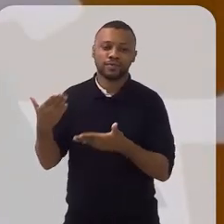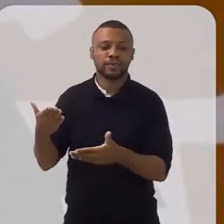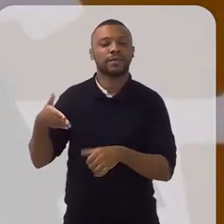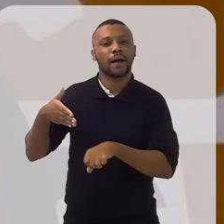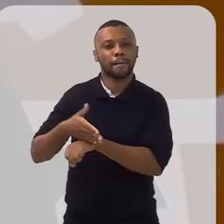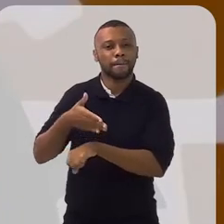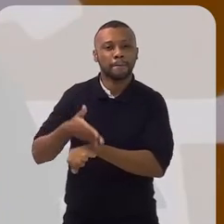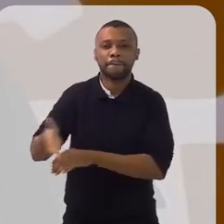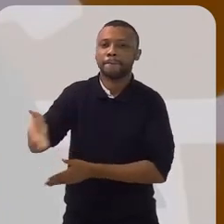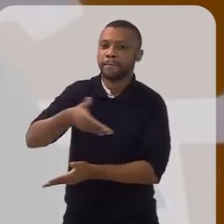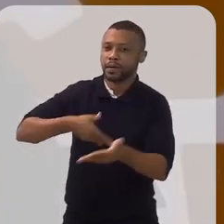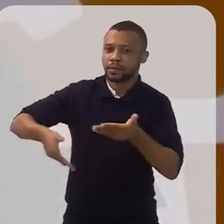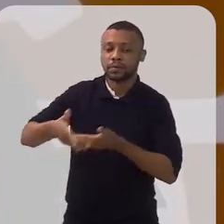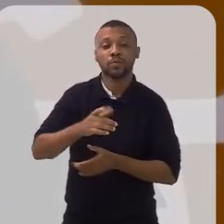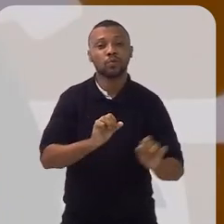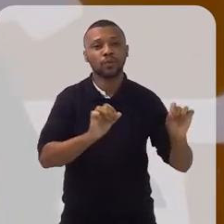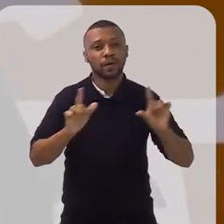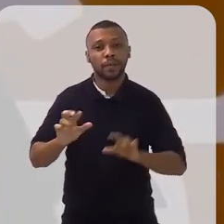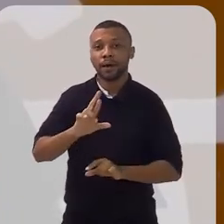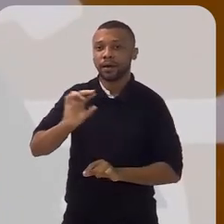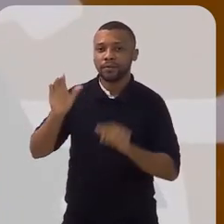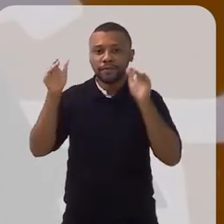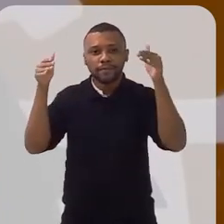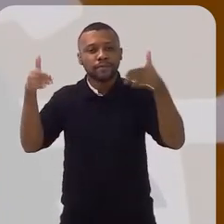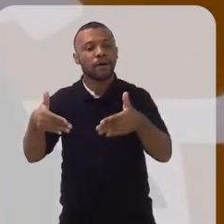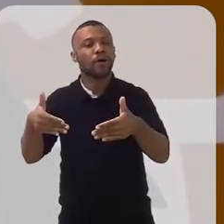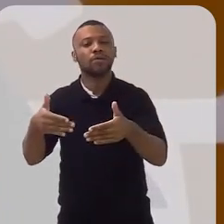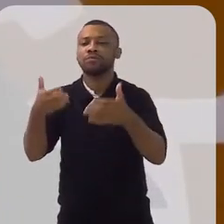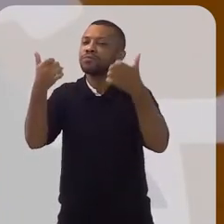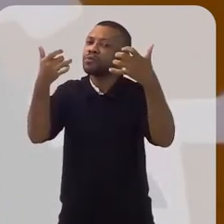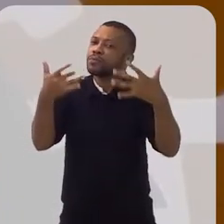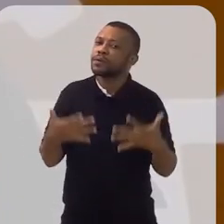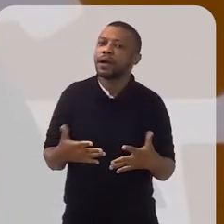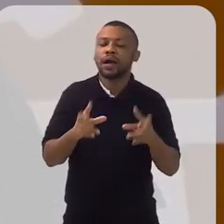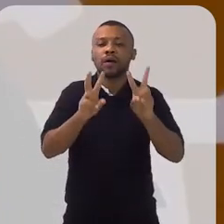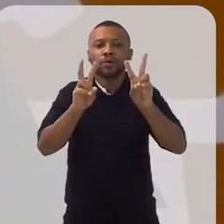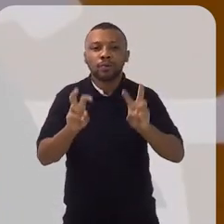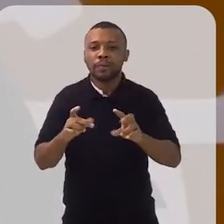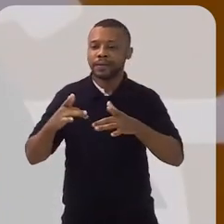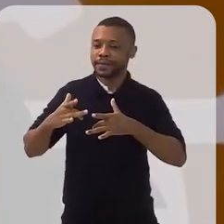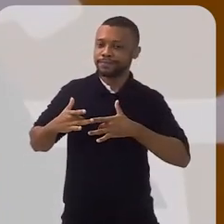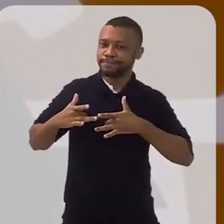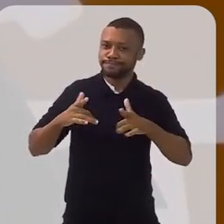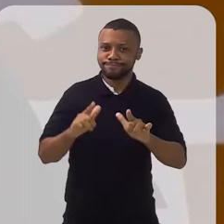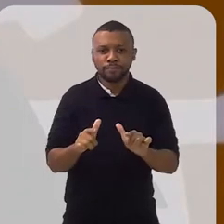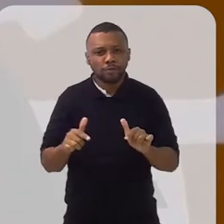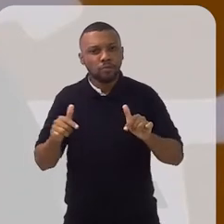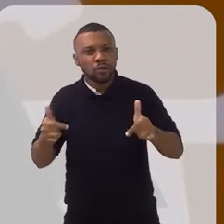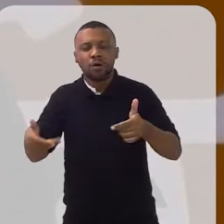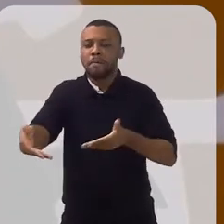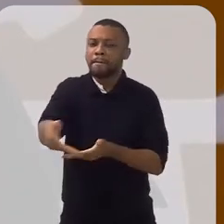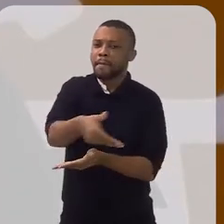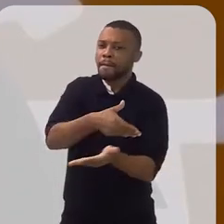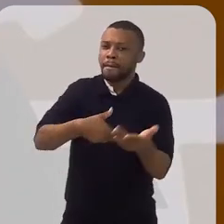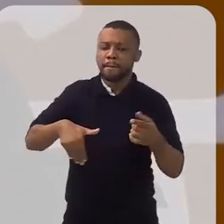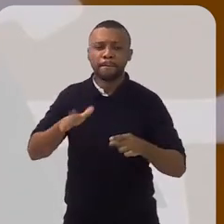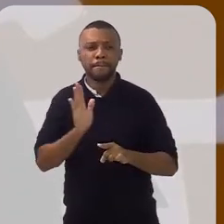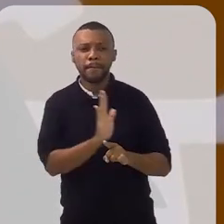participando aqui com vocês do Rio em Foco. Falar um pouquinho desse ato de solidariedade que pode estar